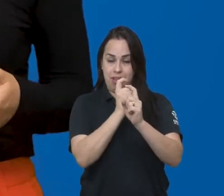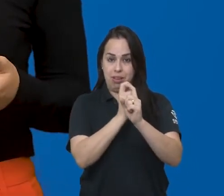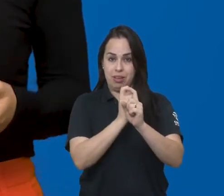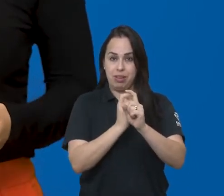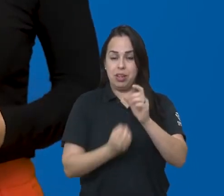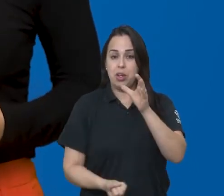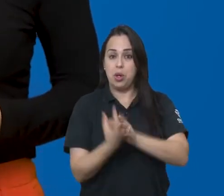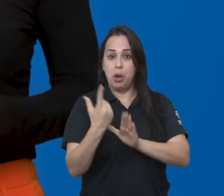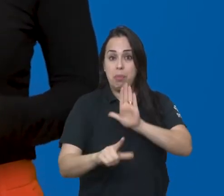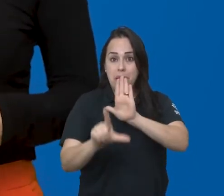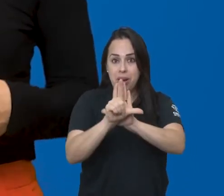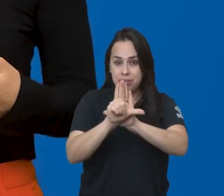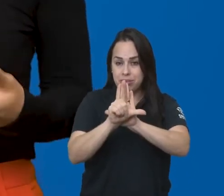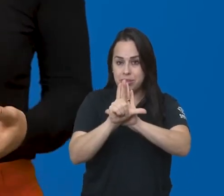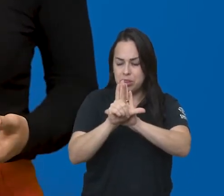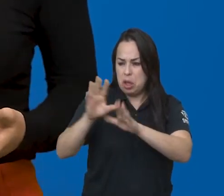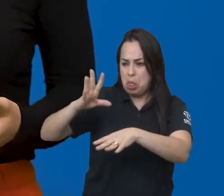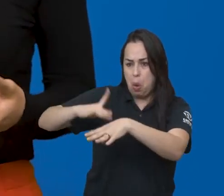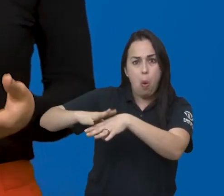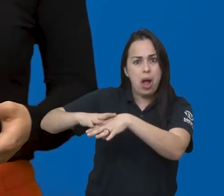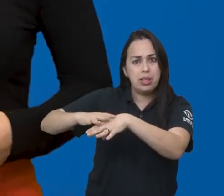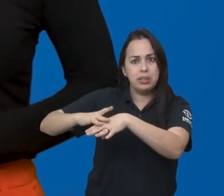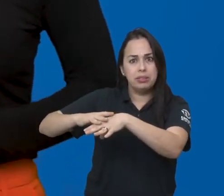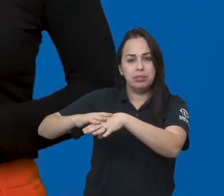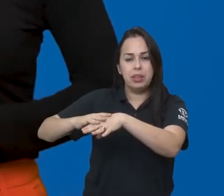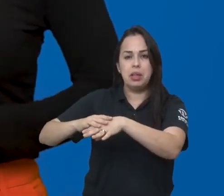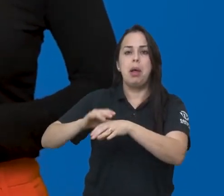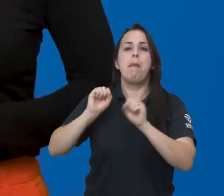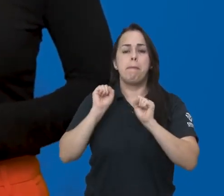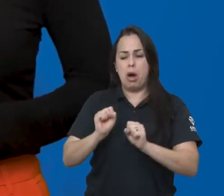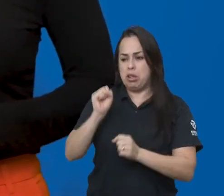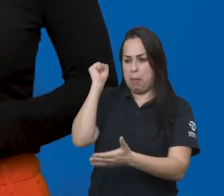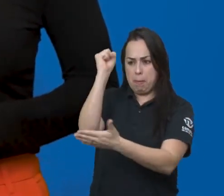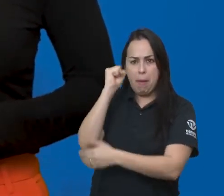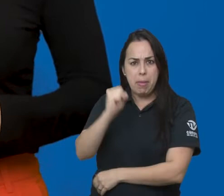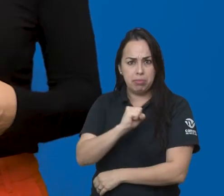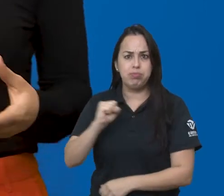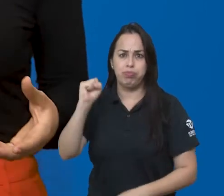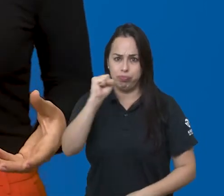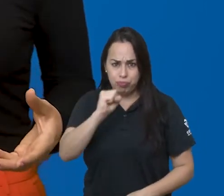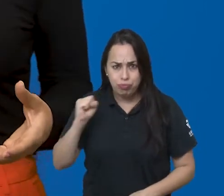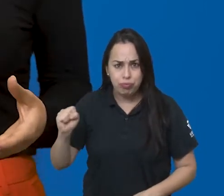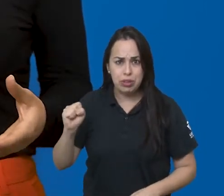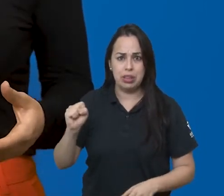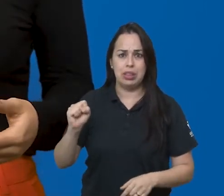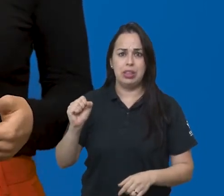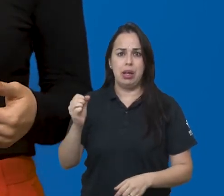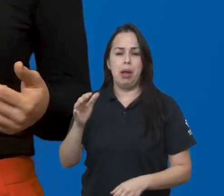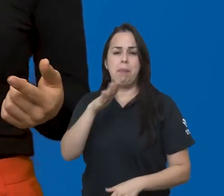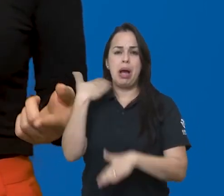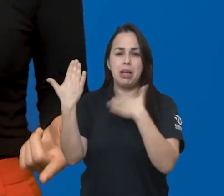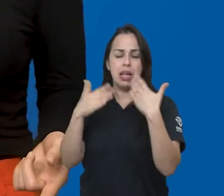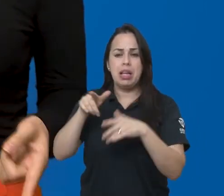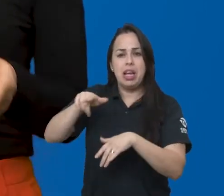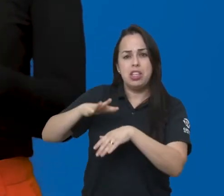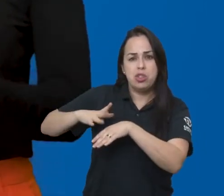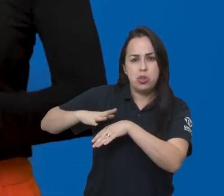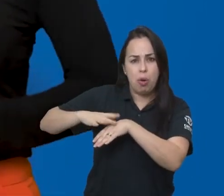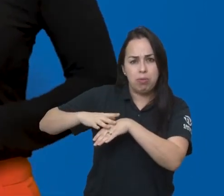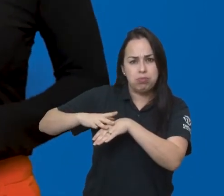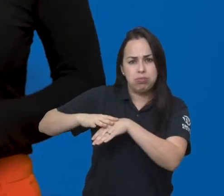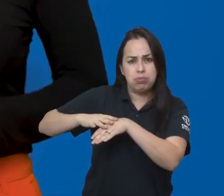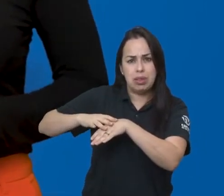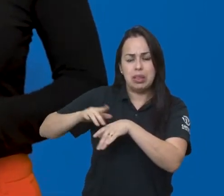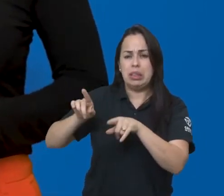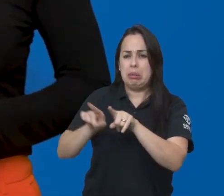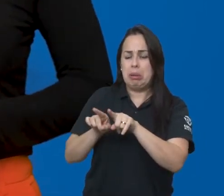Lei de Prevenção de Doenças Hereditárias, que autorizava a esterilização compulsória de quem sofria dessas doenças e que